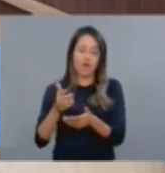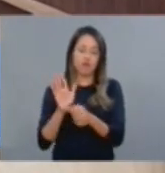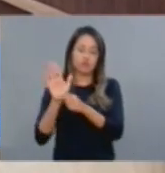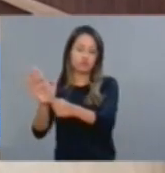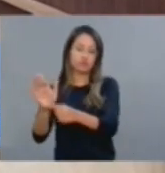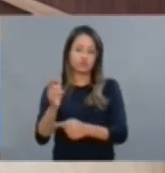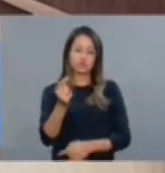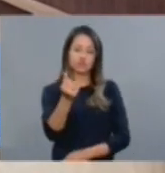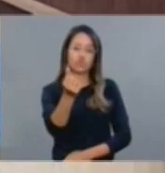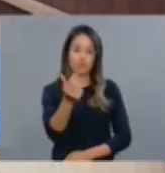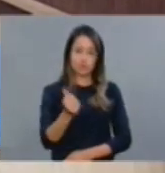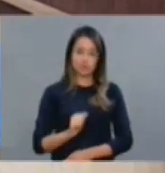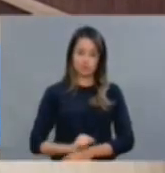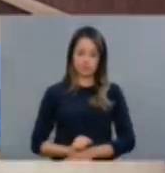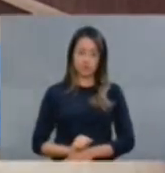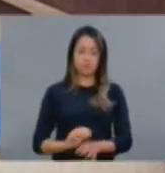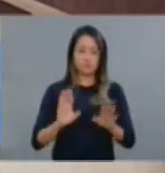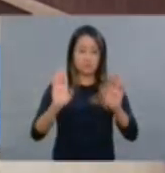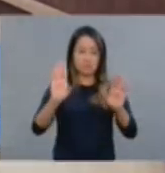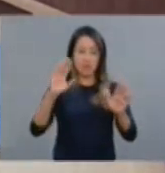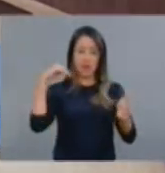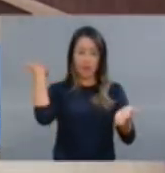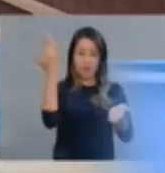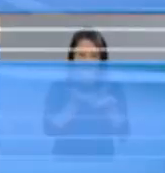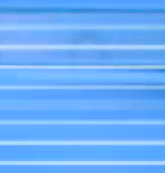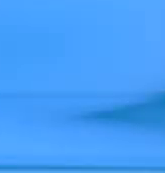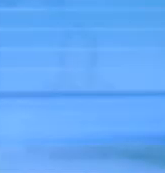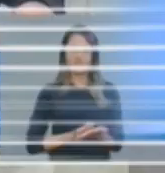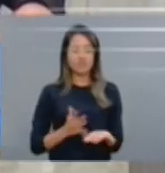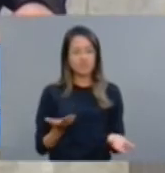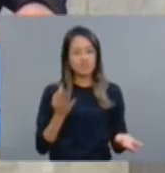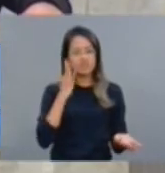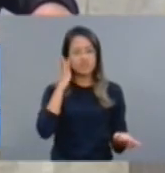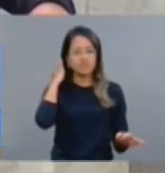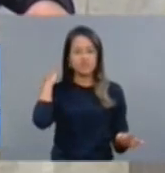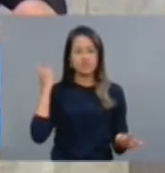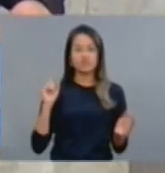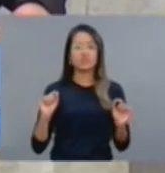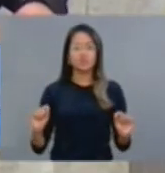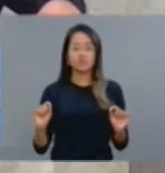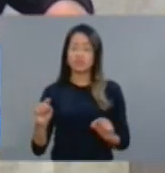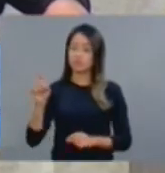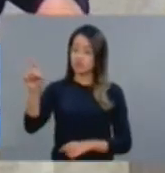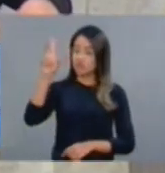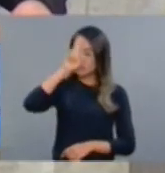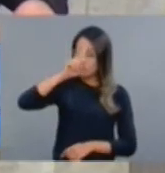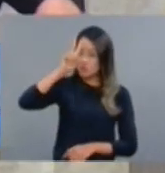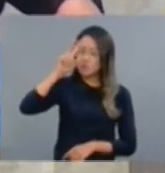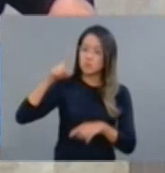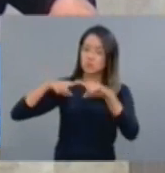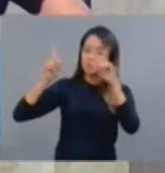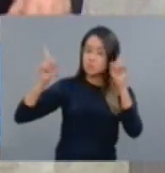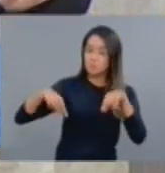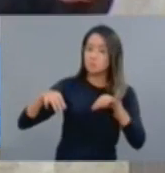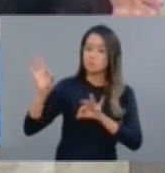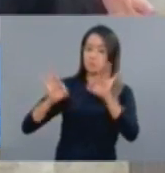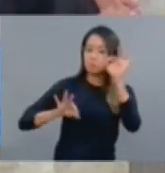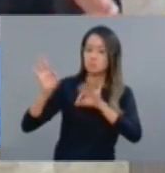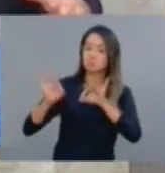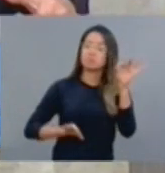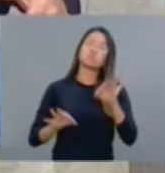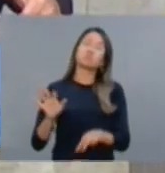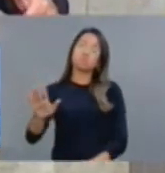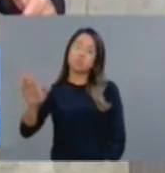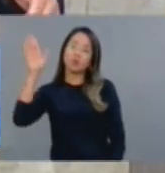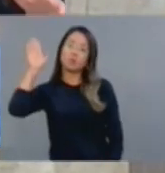nosso orçamento não tem uma Bolsa Universitária criada. Aquilo que foi programado, arquitetado, planejado para